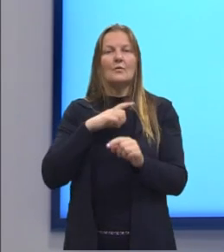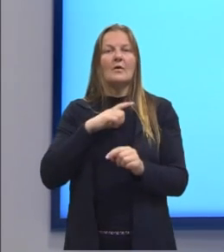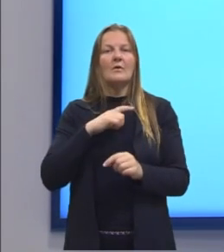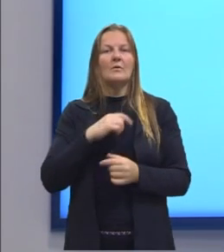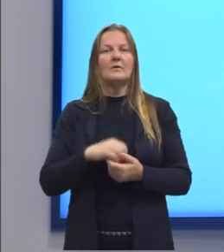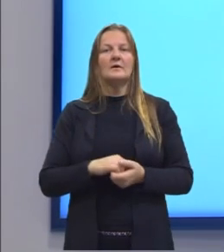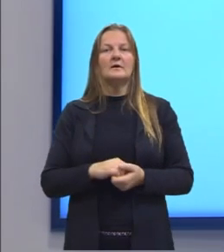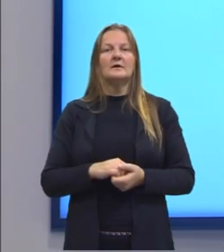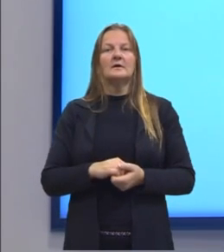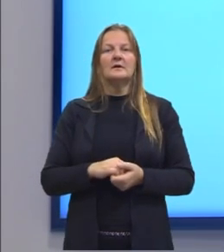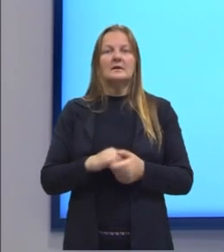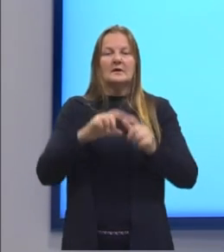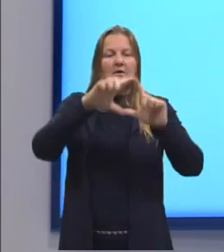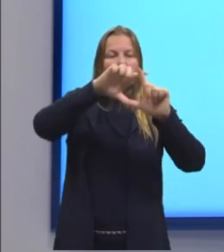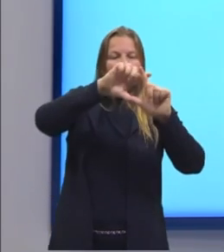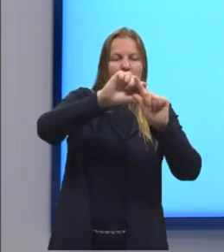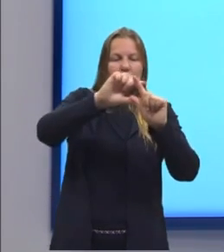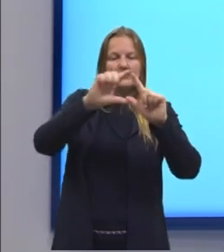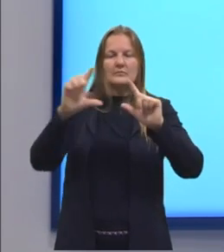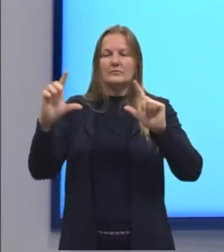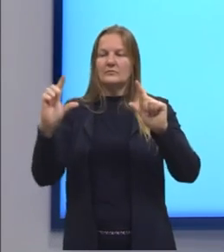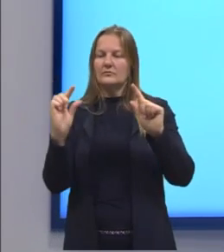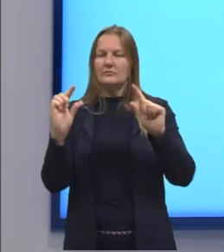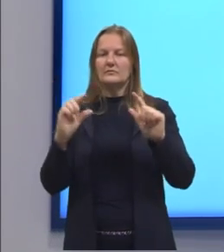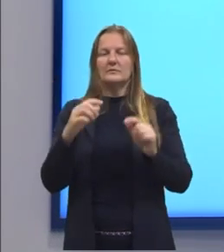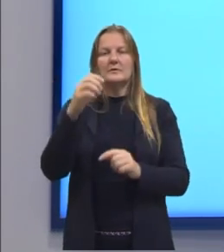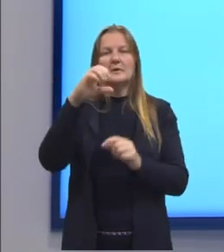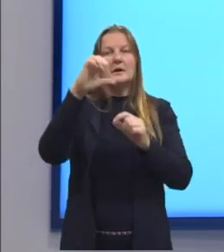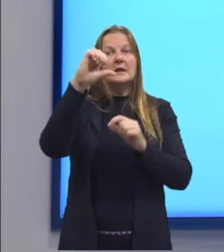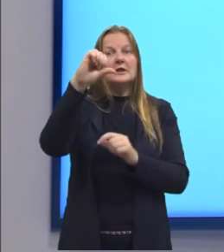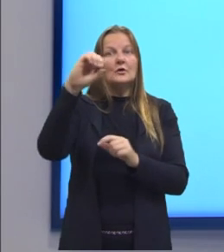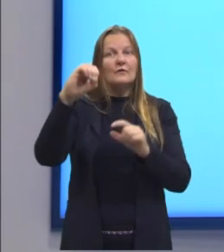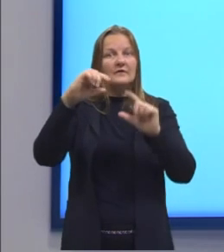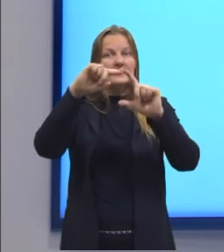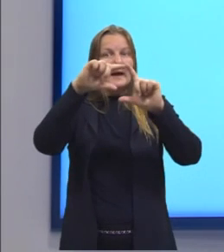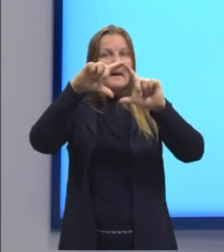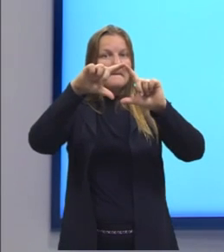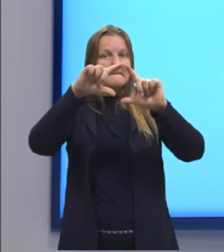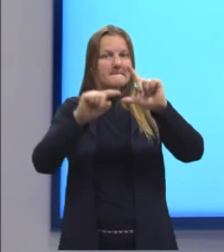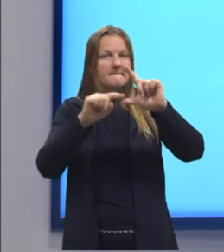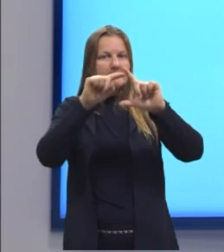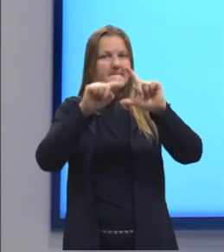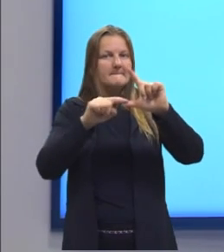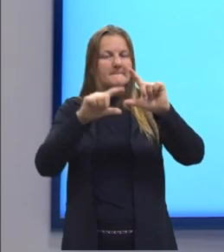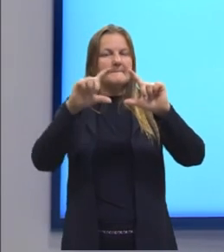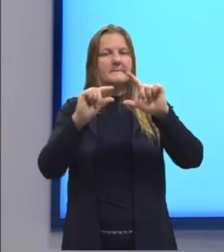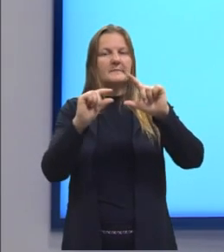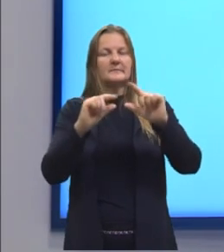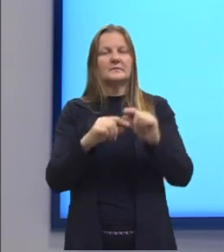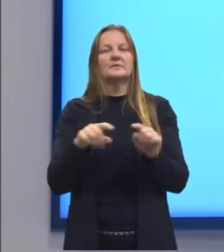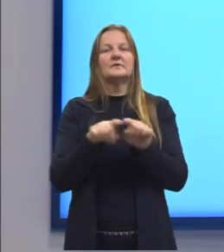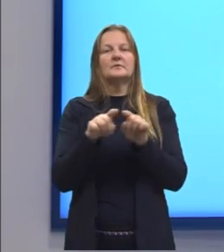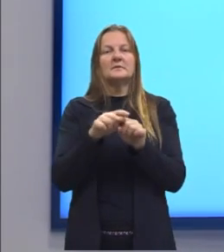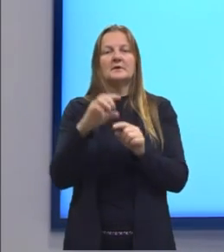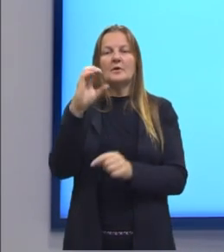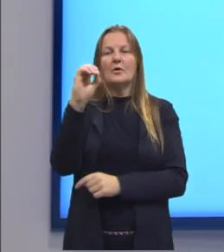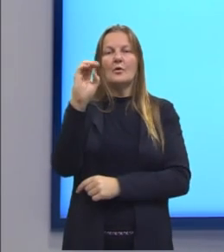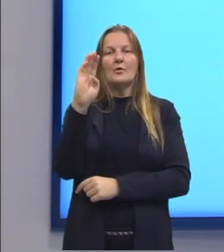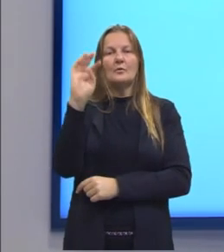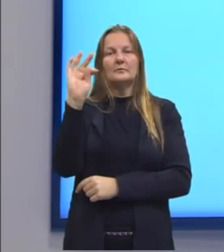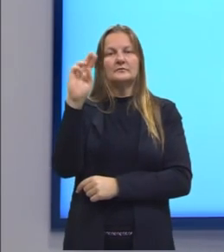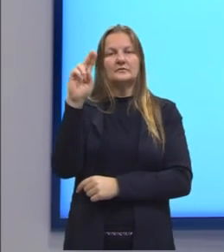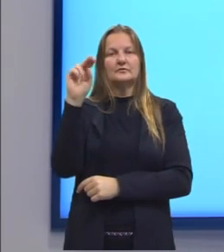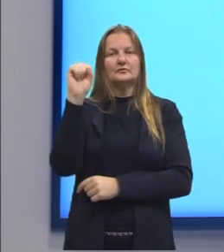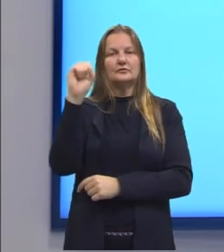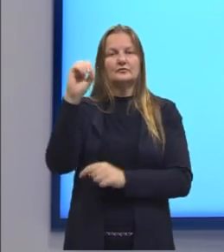possui ângulos agudos menores do que 90 assim como o triângulo obtuso que possui